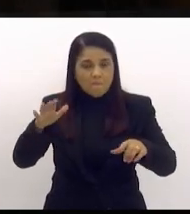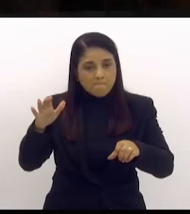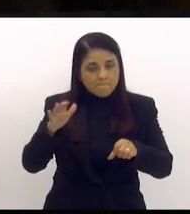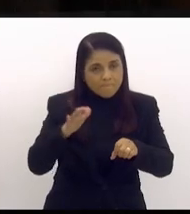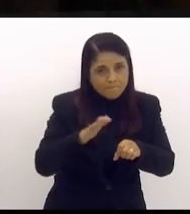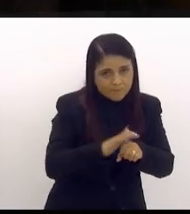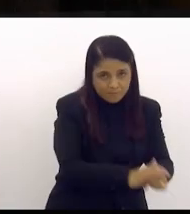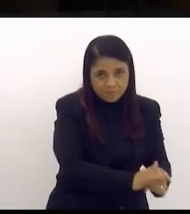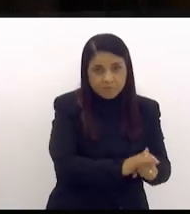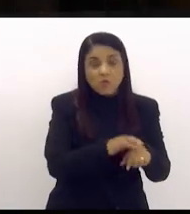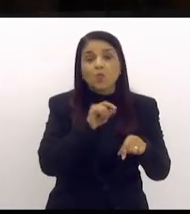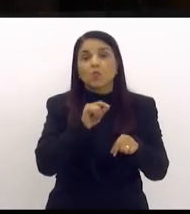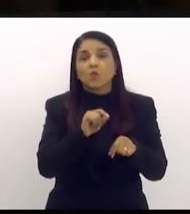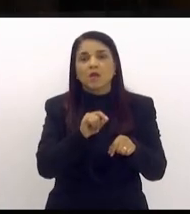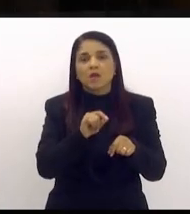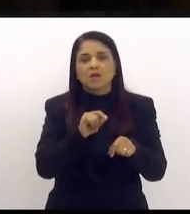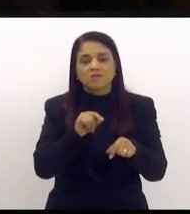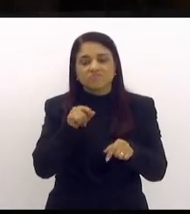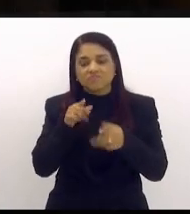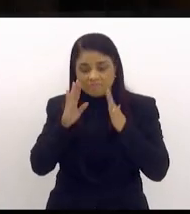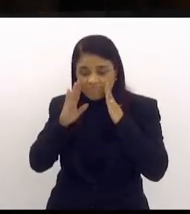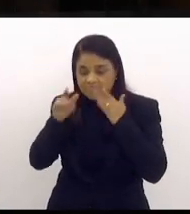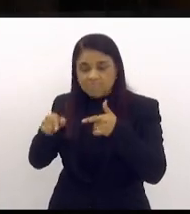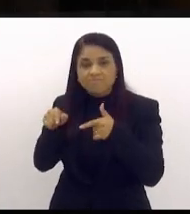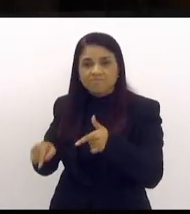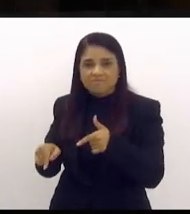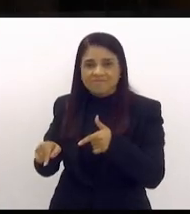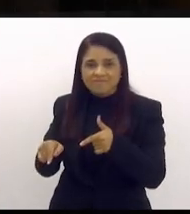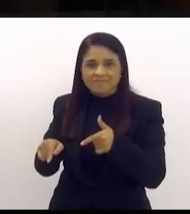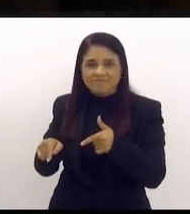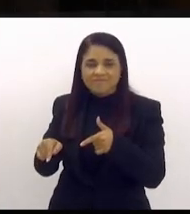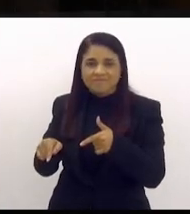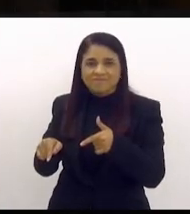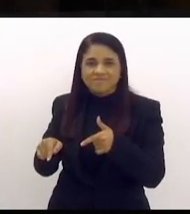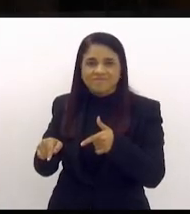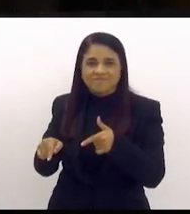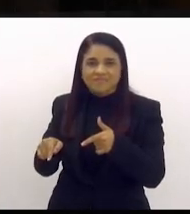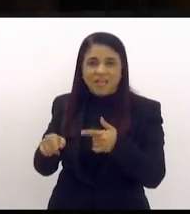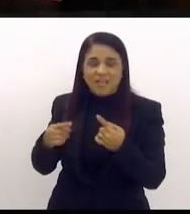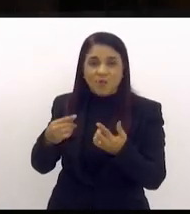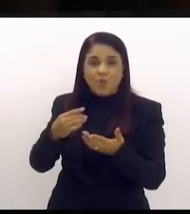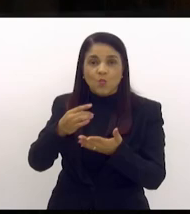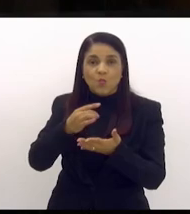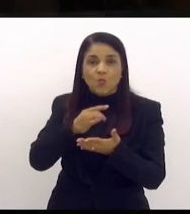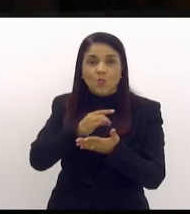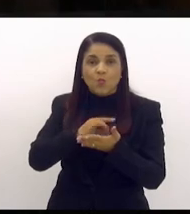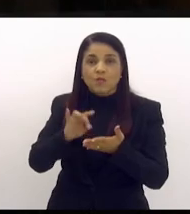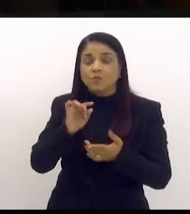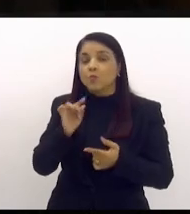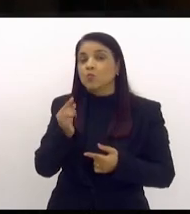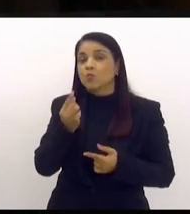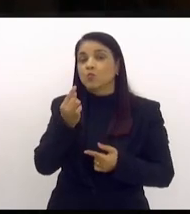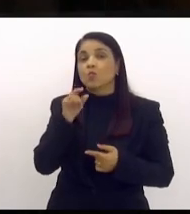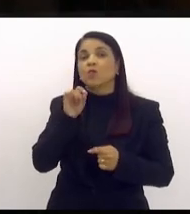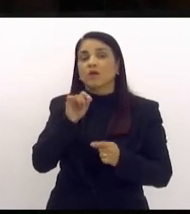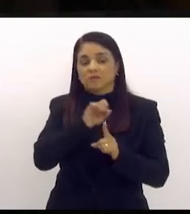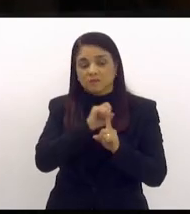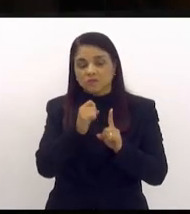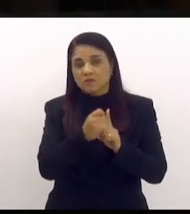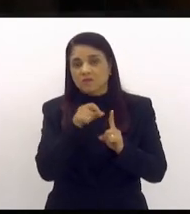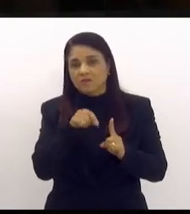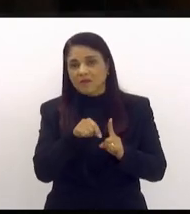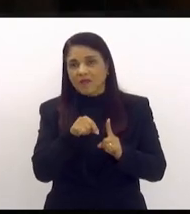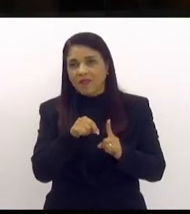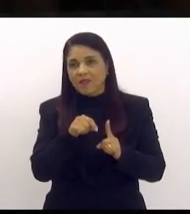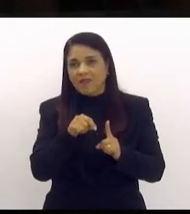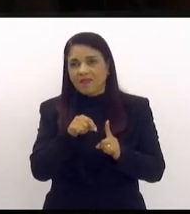vai exatamente naquele que perfila o suposto inimigo número um da sociedade que